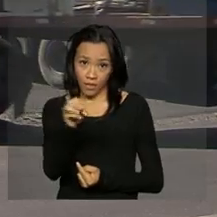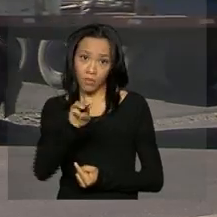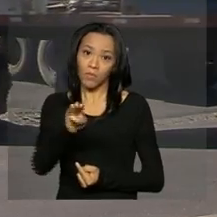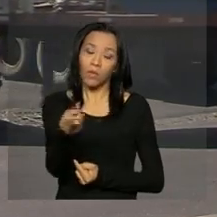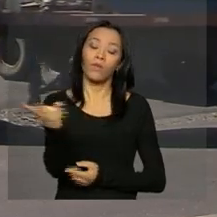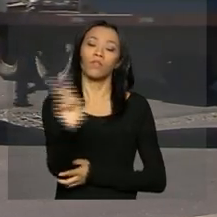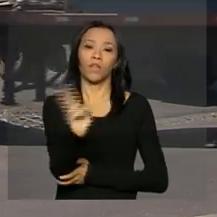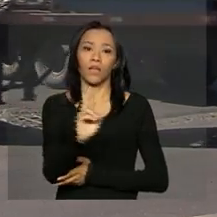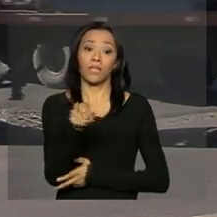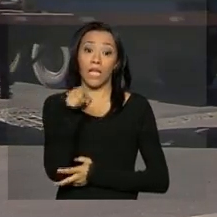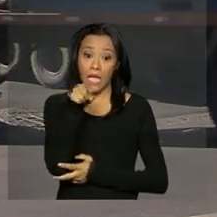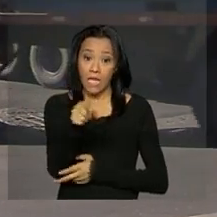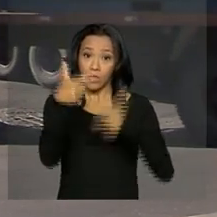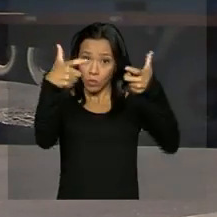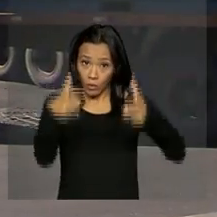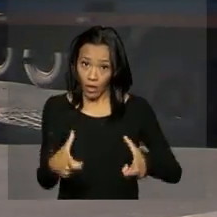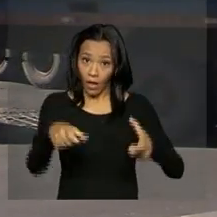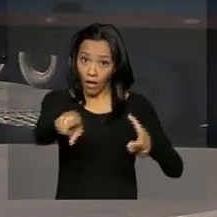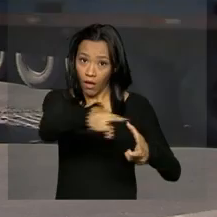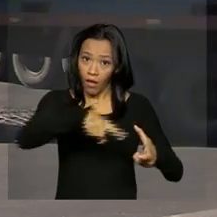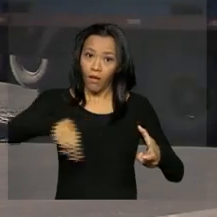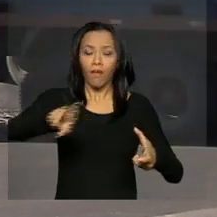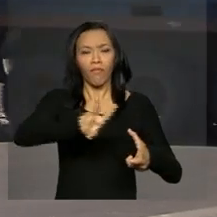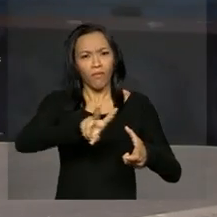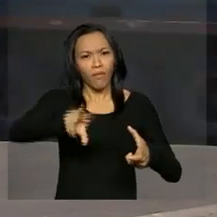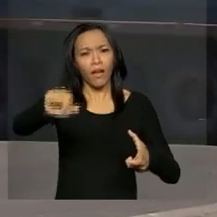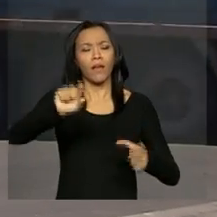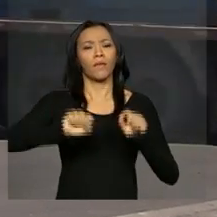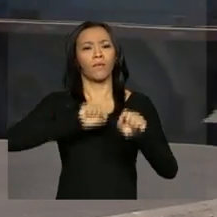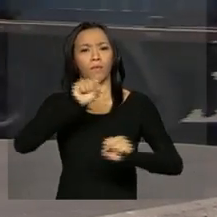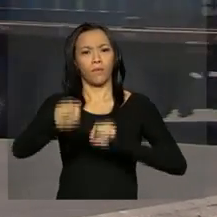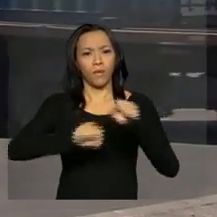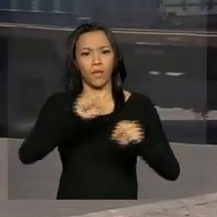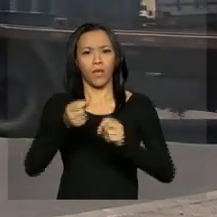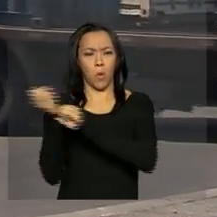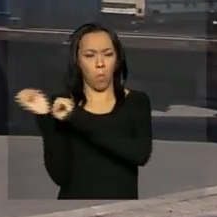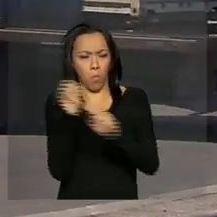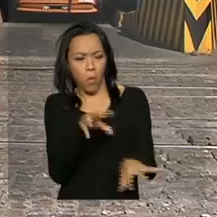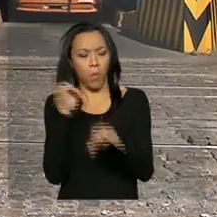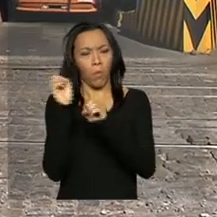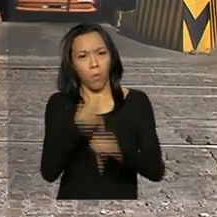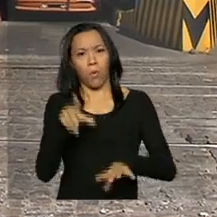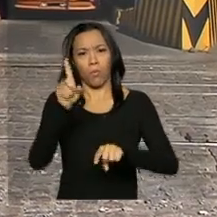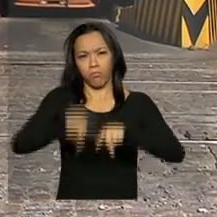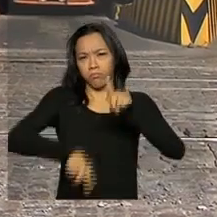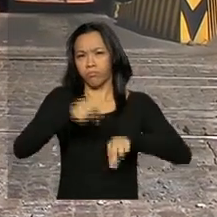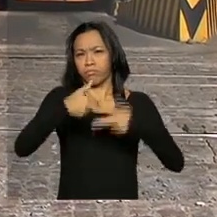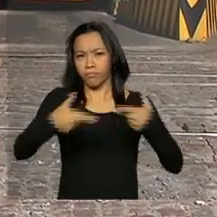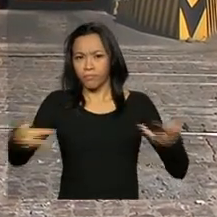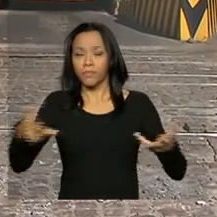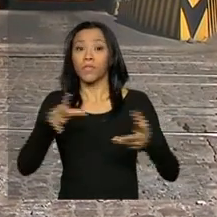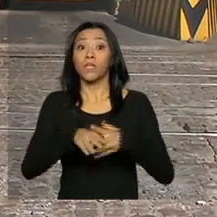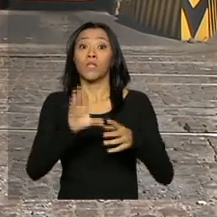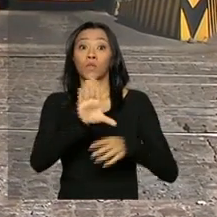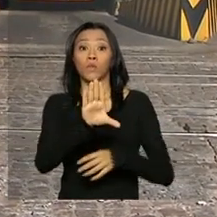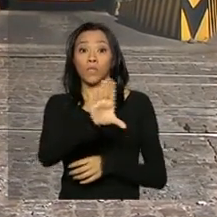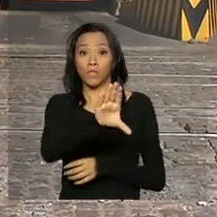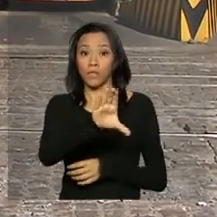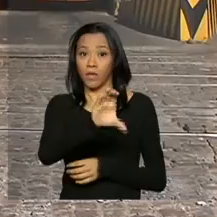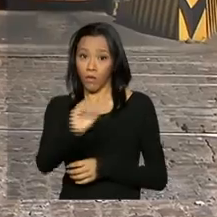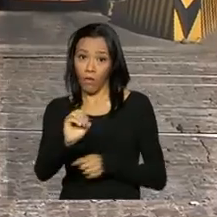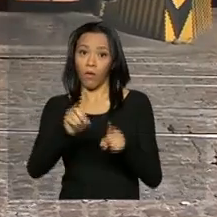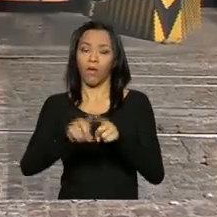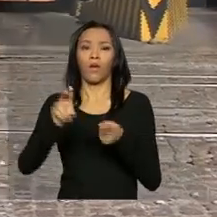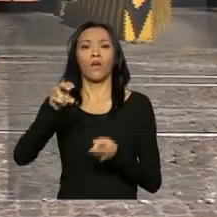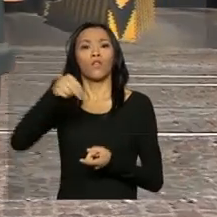Esses espaços vão ajudar a consolidar uma rota de escoamento da produção de estados do centro-oeste e norte,